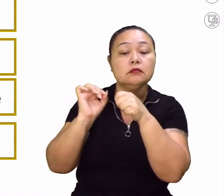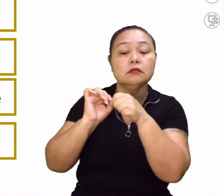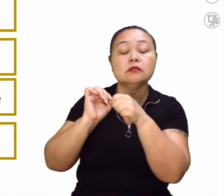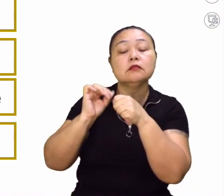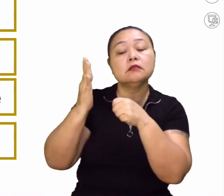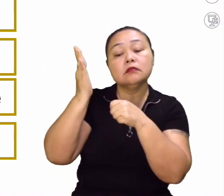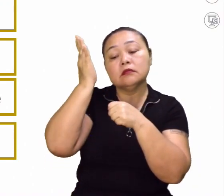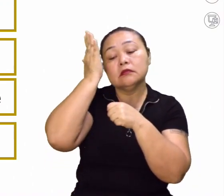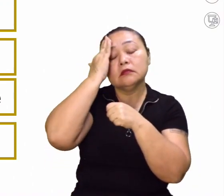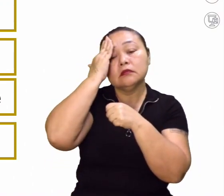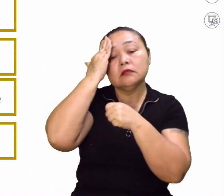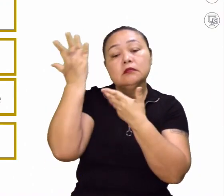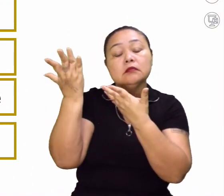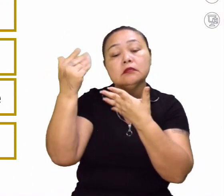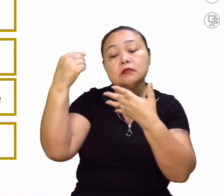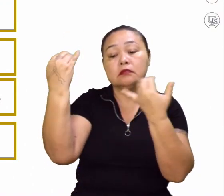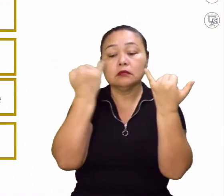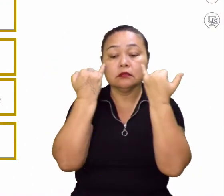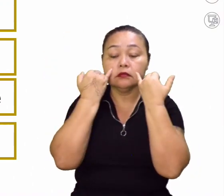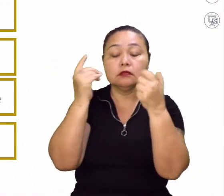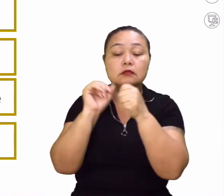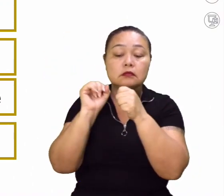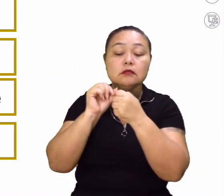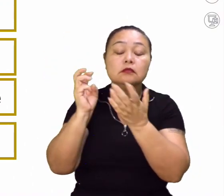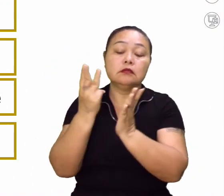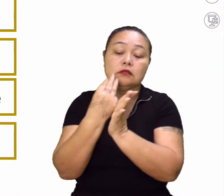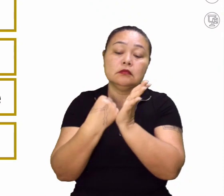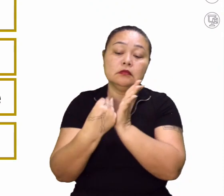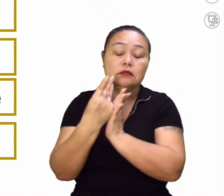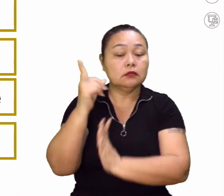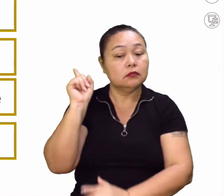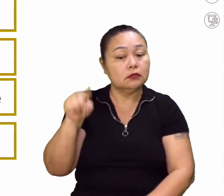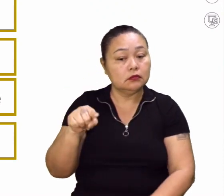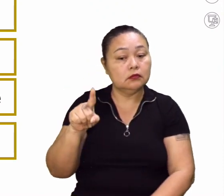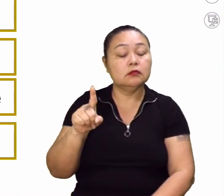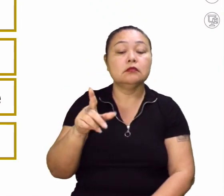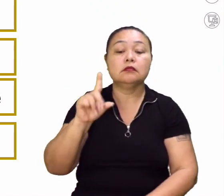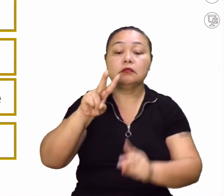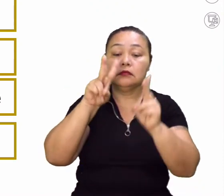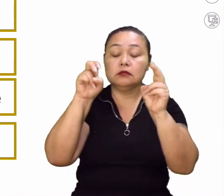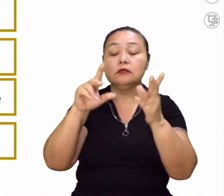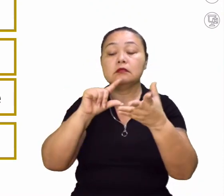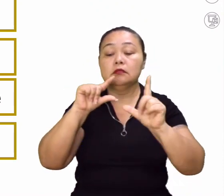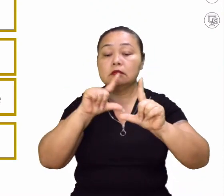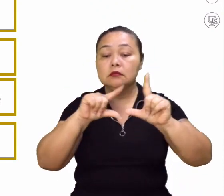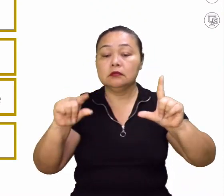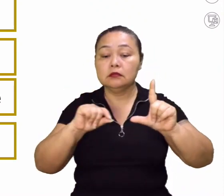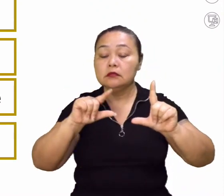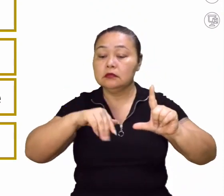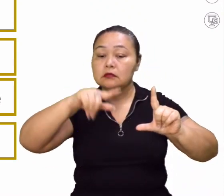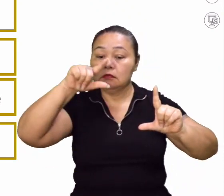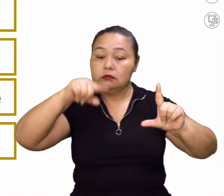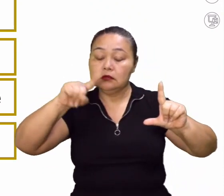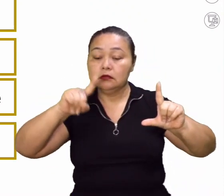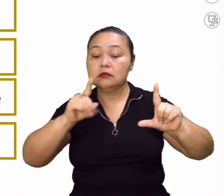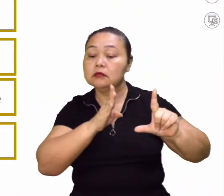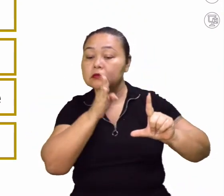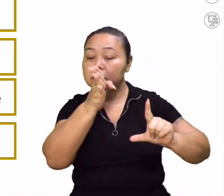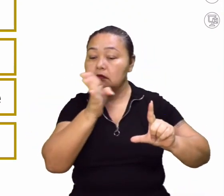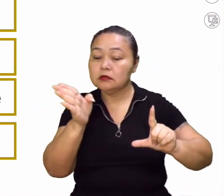interpretação de alguma informação que está naquele mapa. Tem que ter título, legenda, escala e orientação.